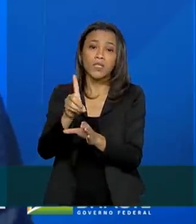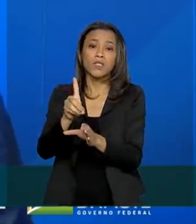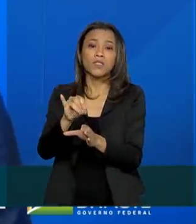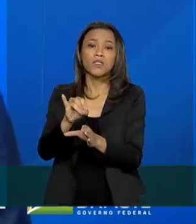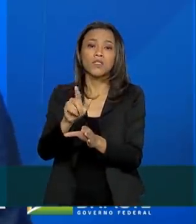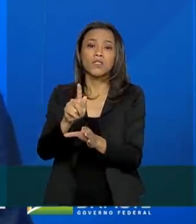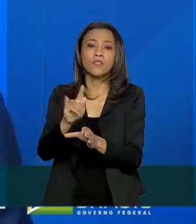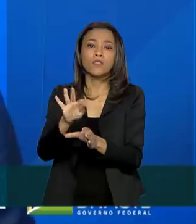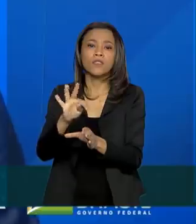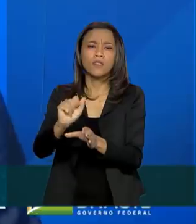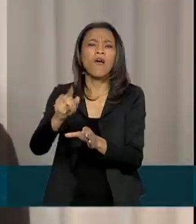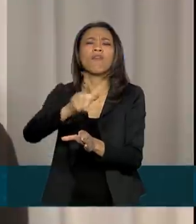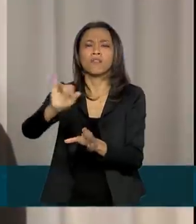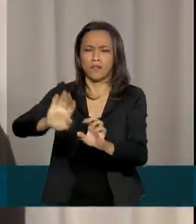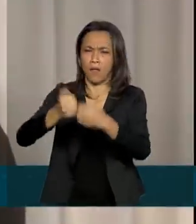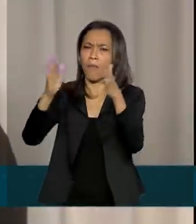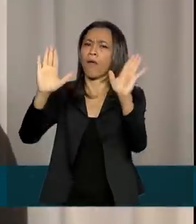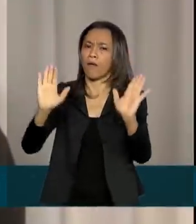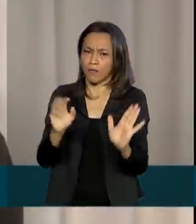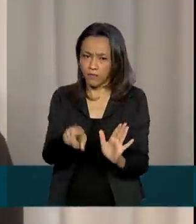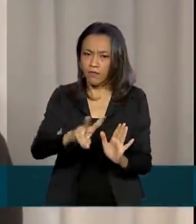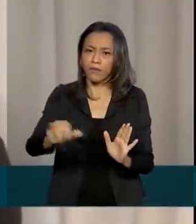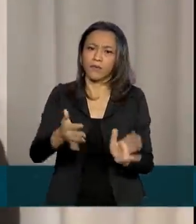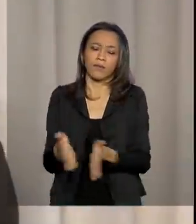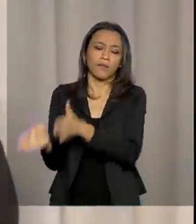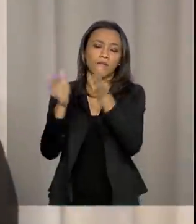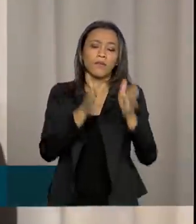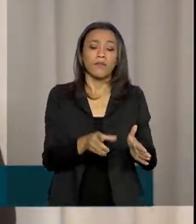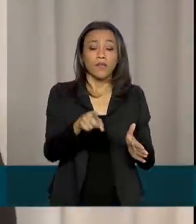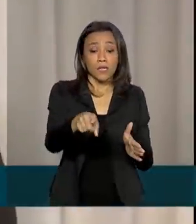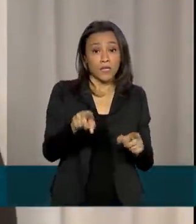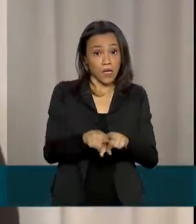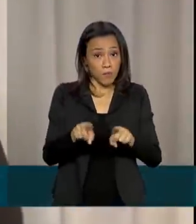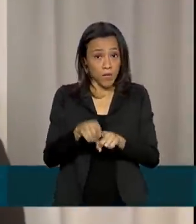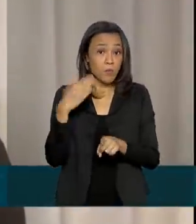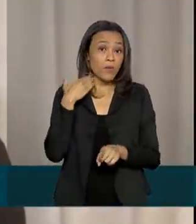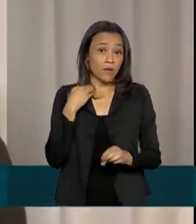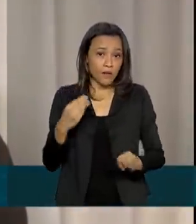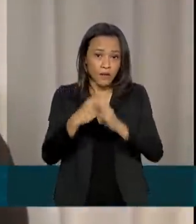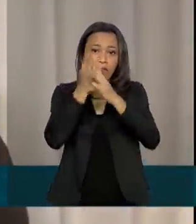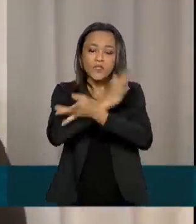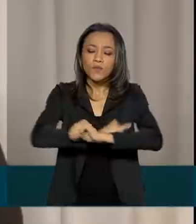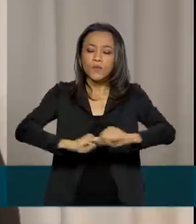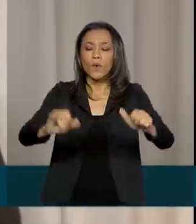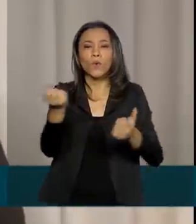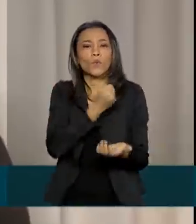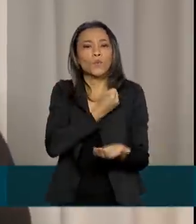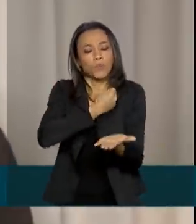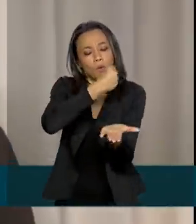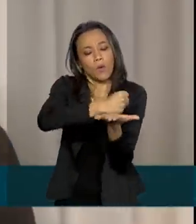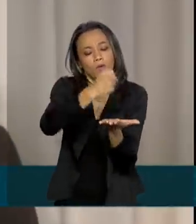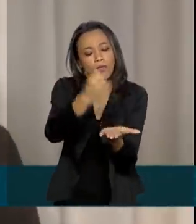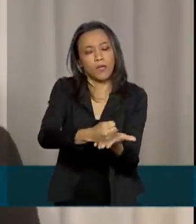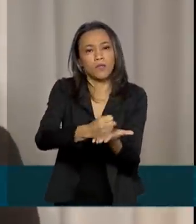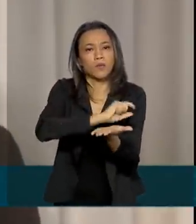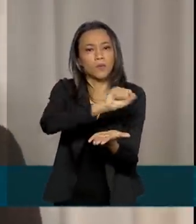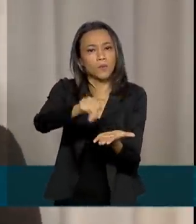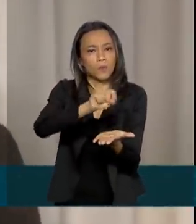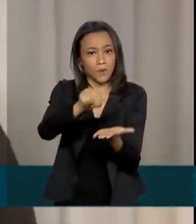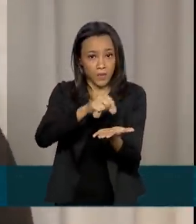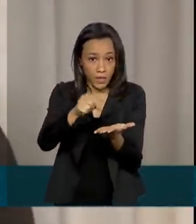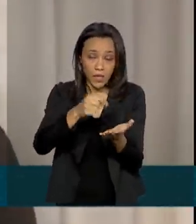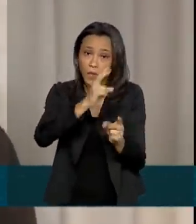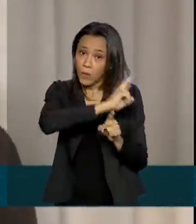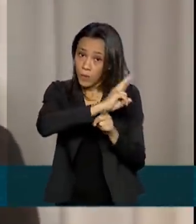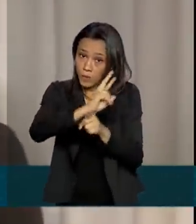naturalmente. A Caixa também divulgou o número de contratações do crédito oferecido pelo PRONAMP,